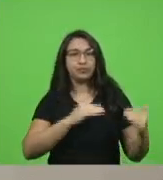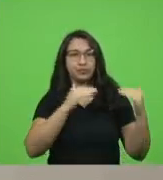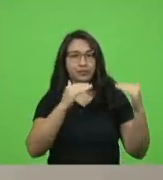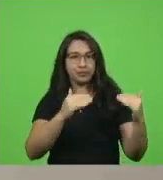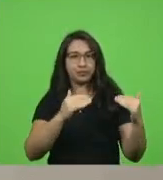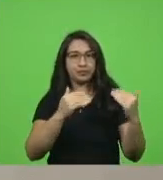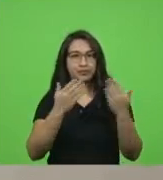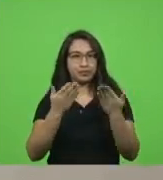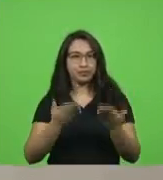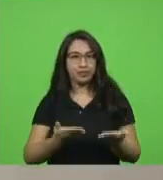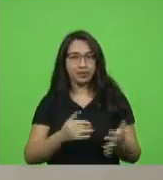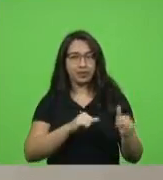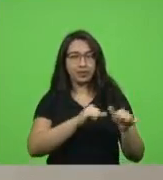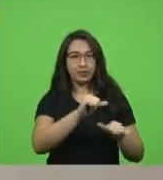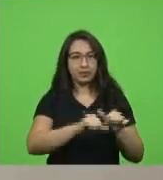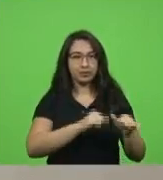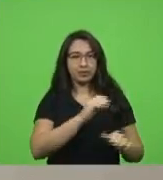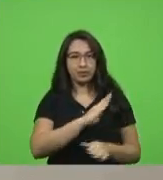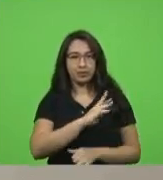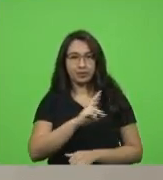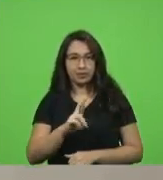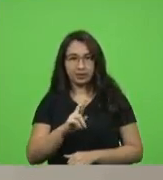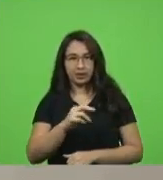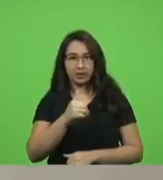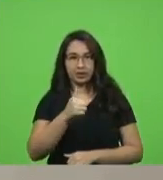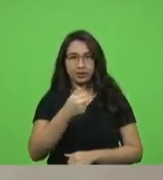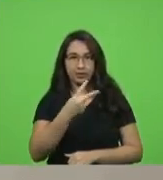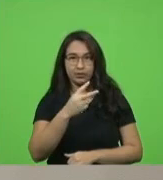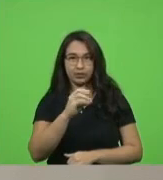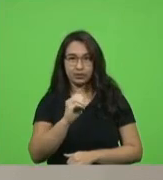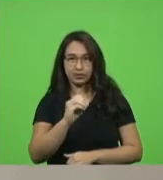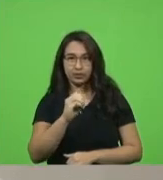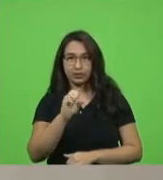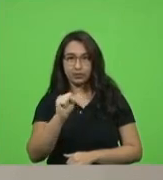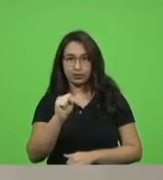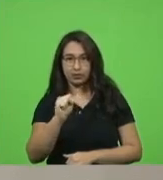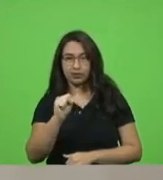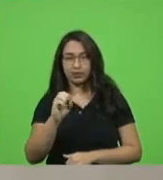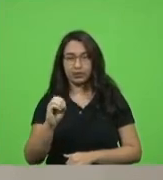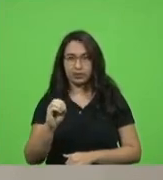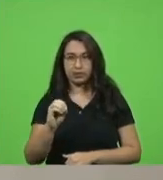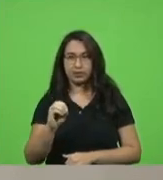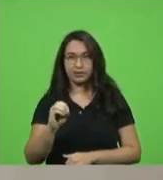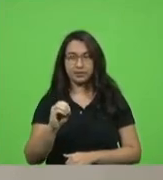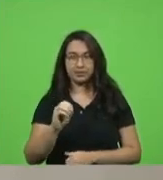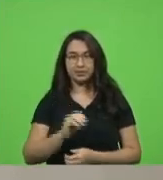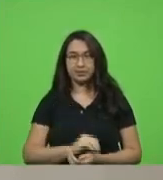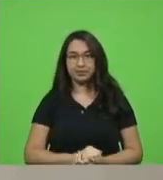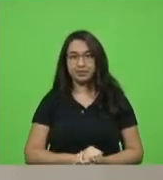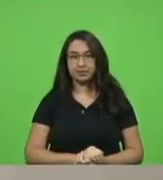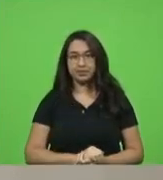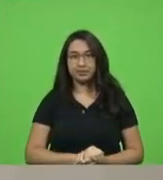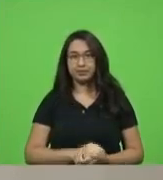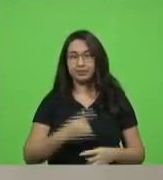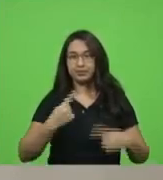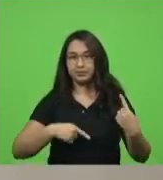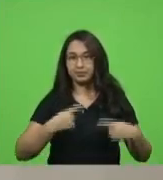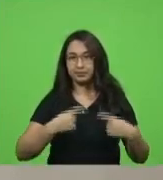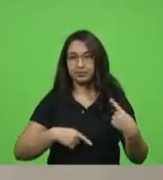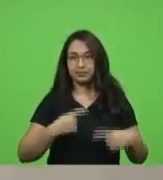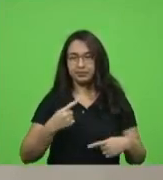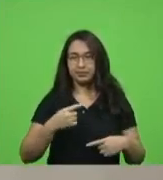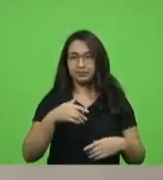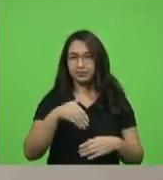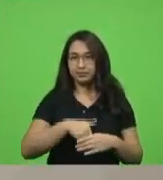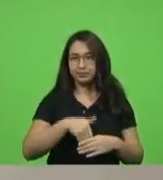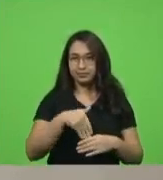roçada e manutenção da BR 280 no município de São Francisco do Sul em discussão não havendo quem queira discutir em votação